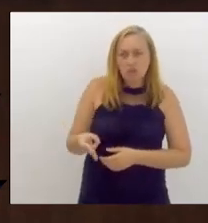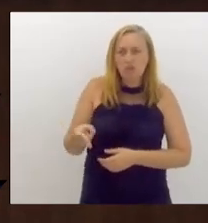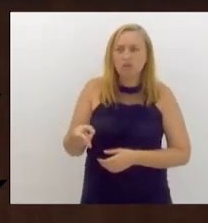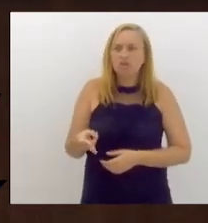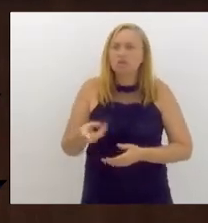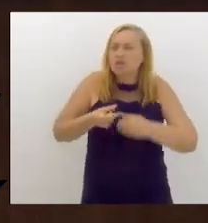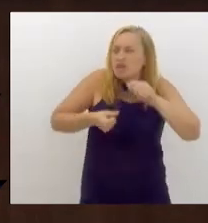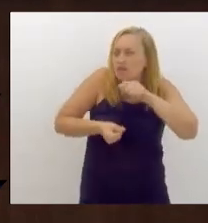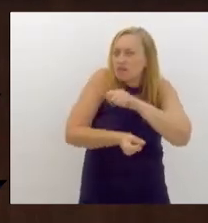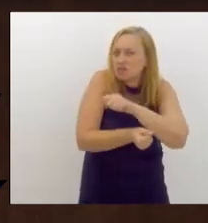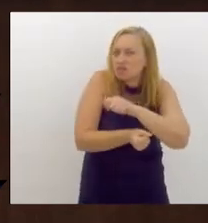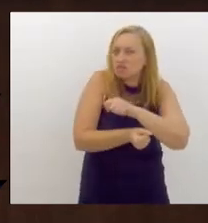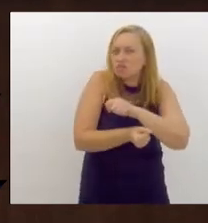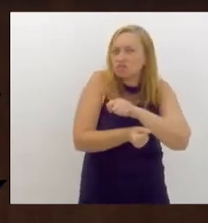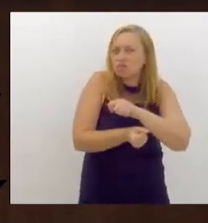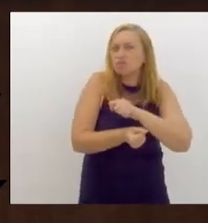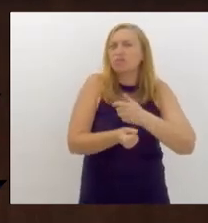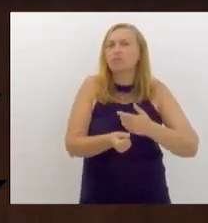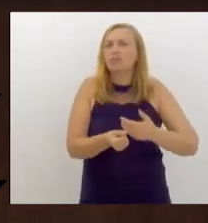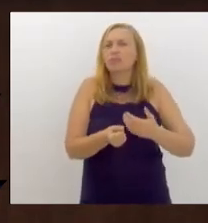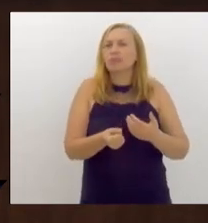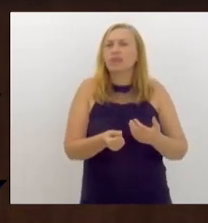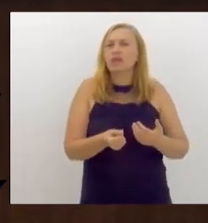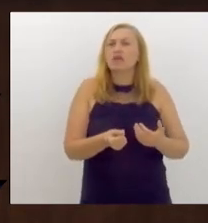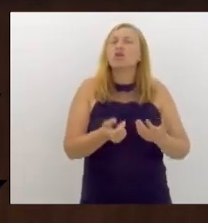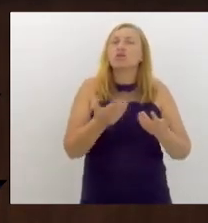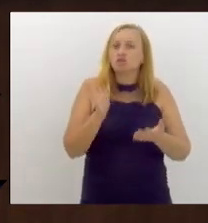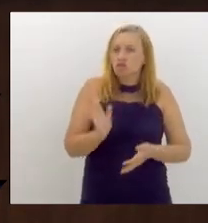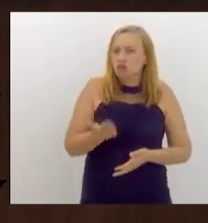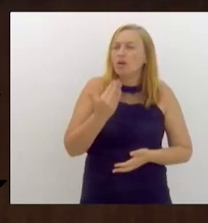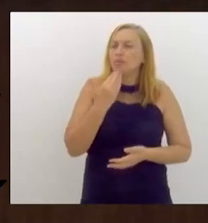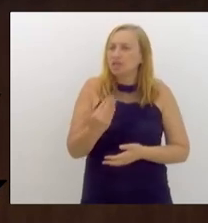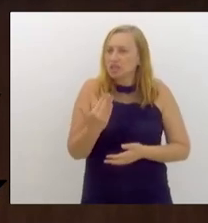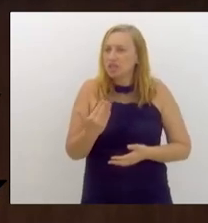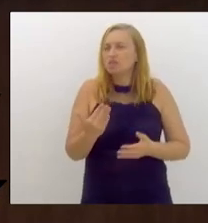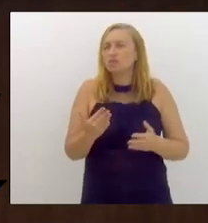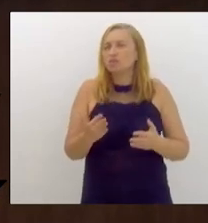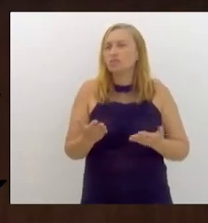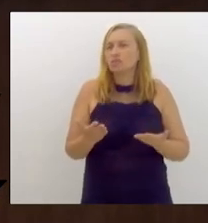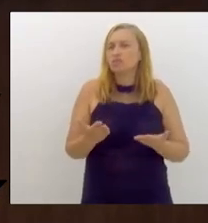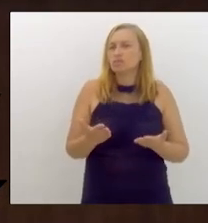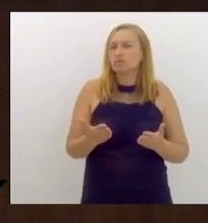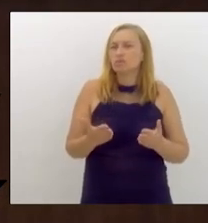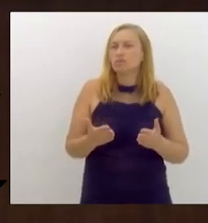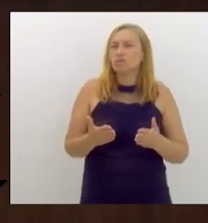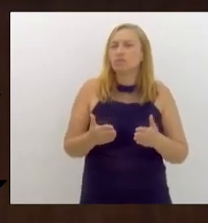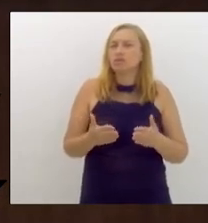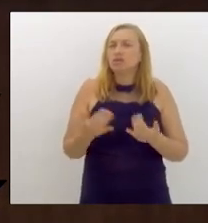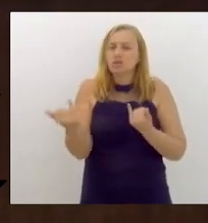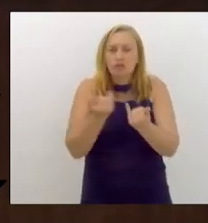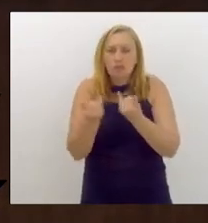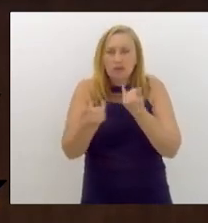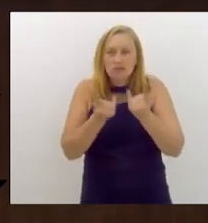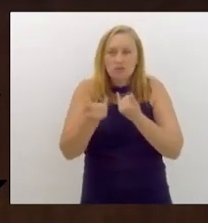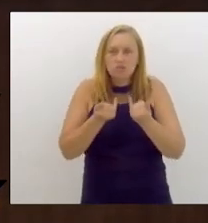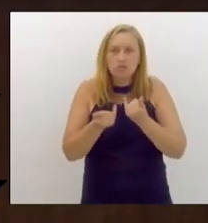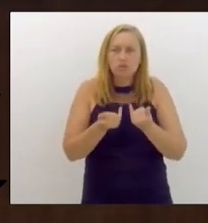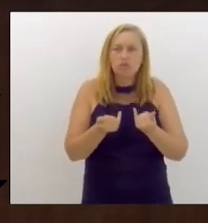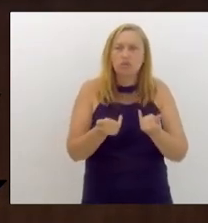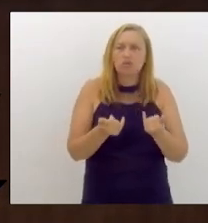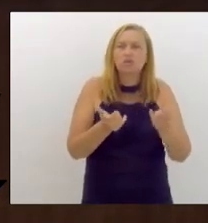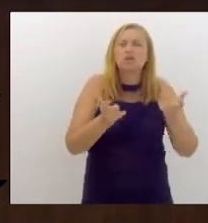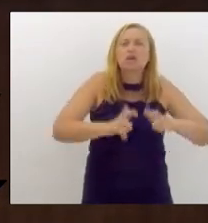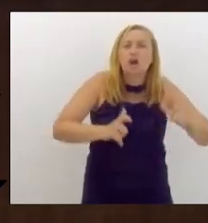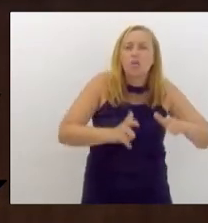investimento na supervia, eu já fiz um requerimento solicitando as informações necessárias de onde houve esses